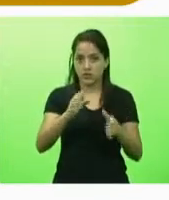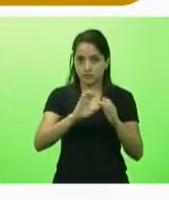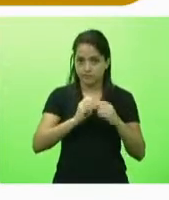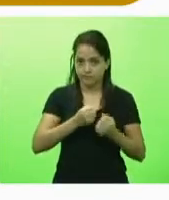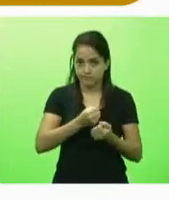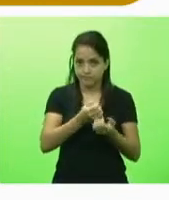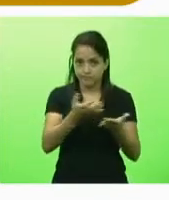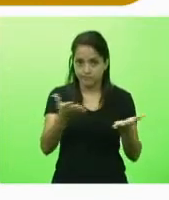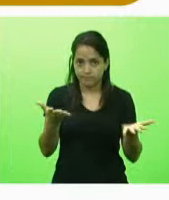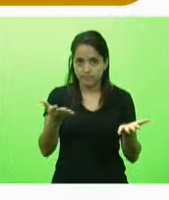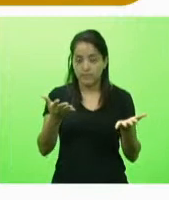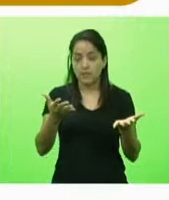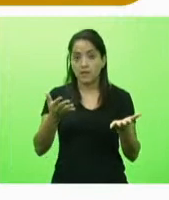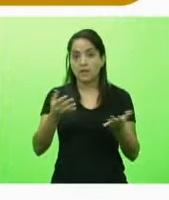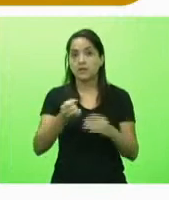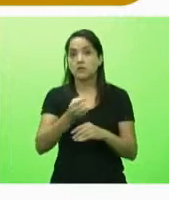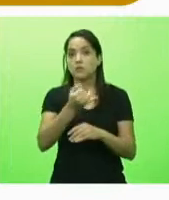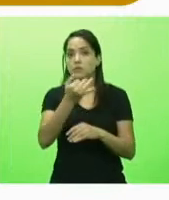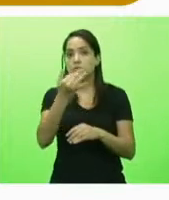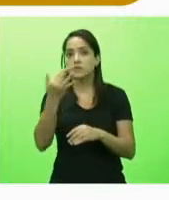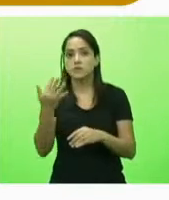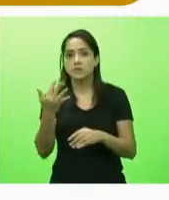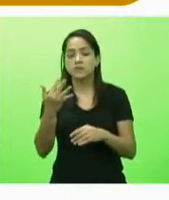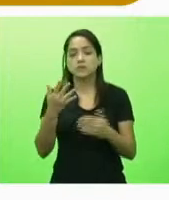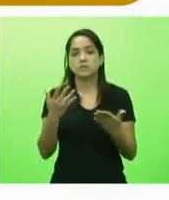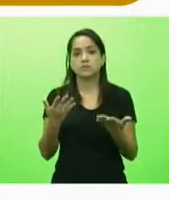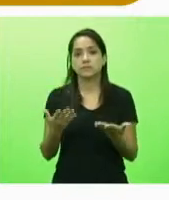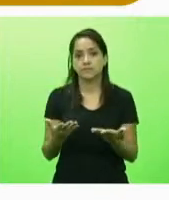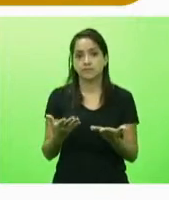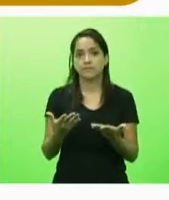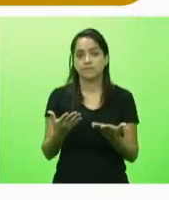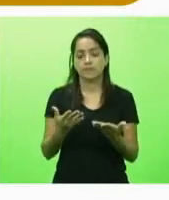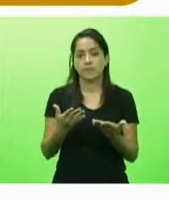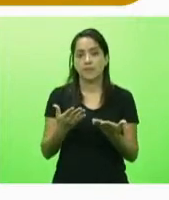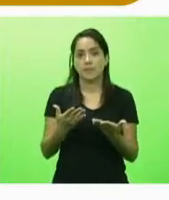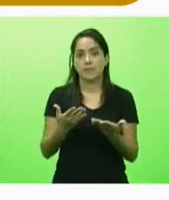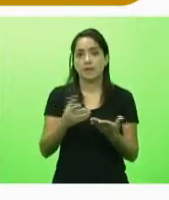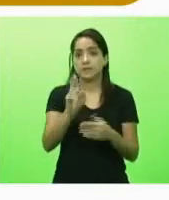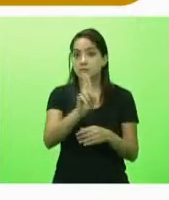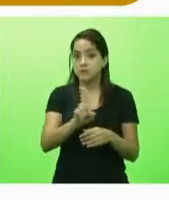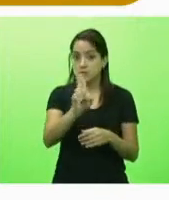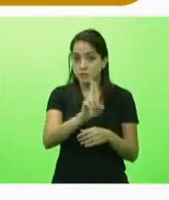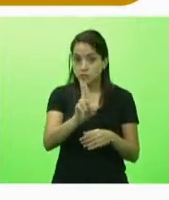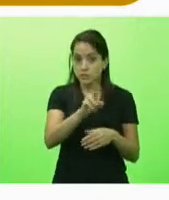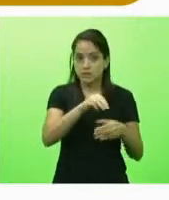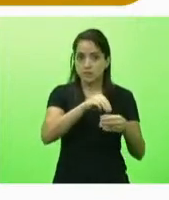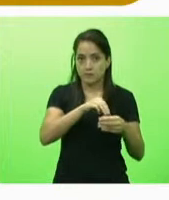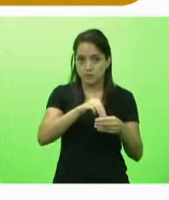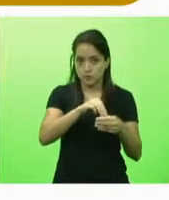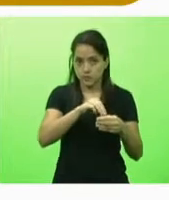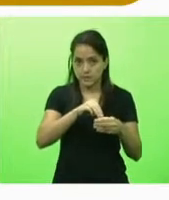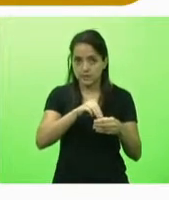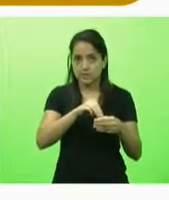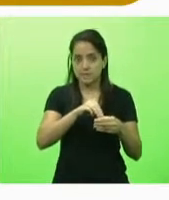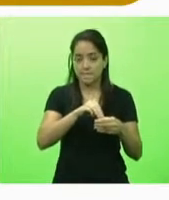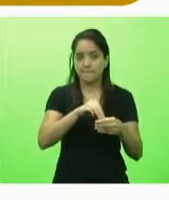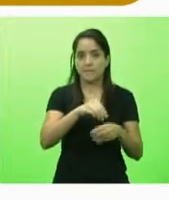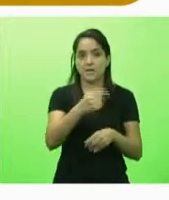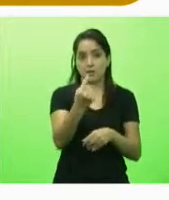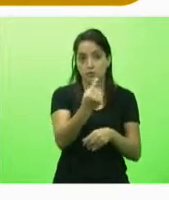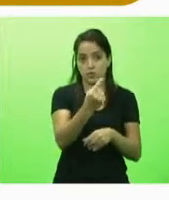então esses quantitativos são os quantitativos que estão sendo utilizados pelos municípios para a dose 1